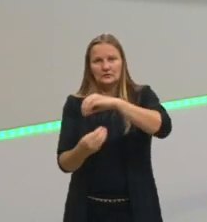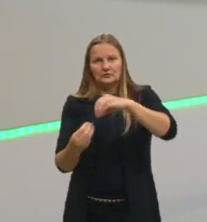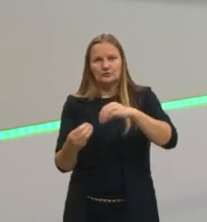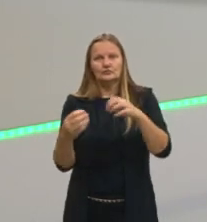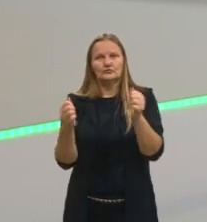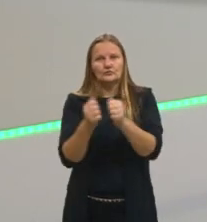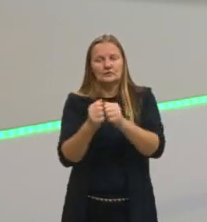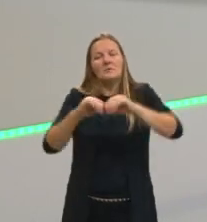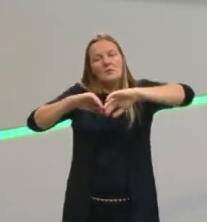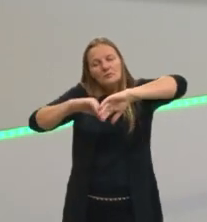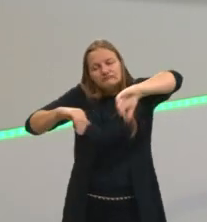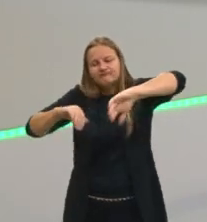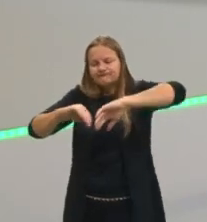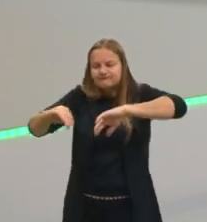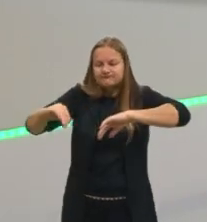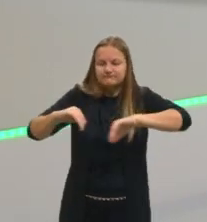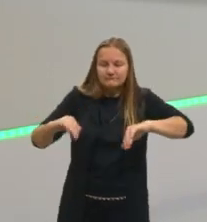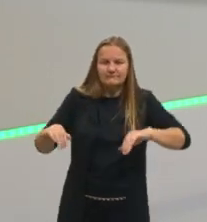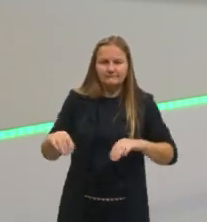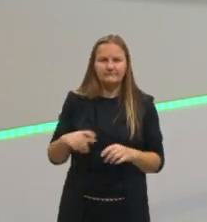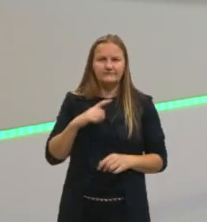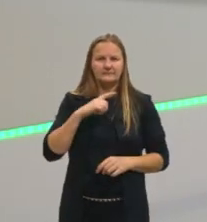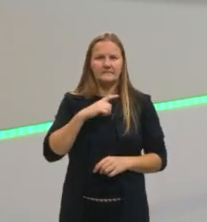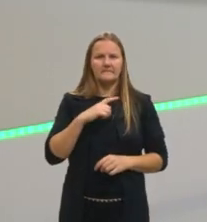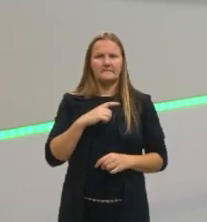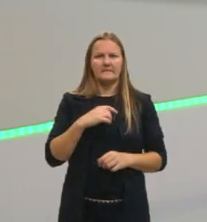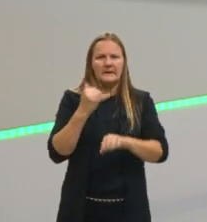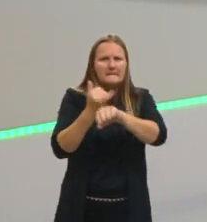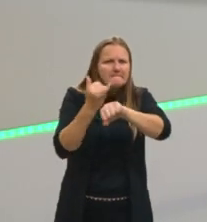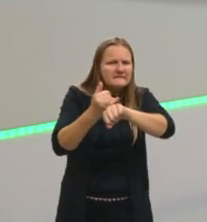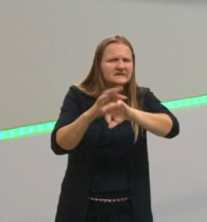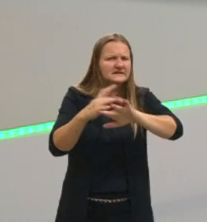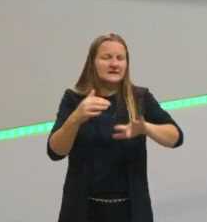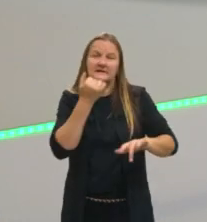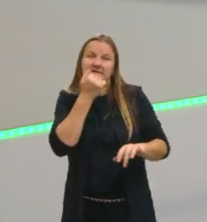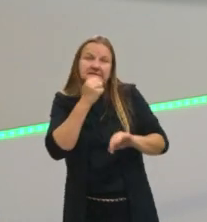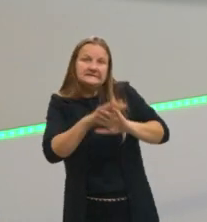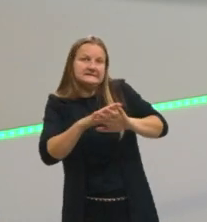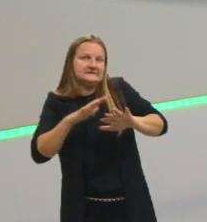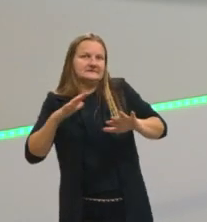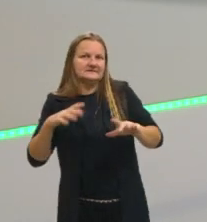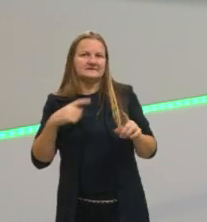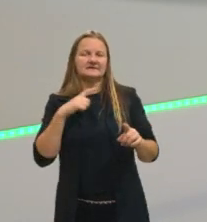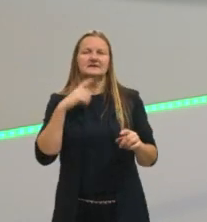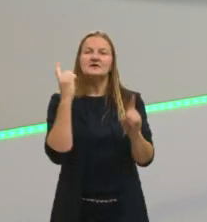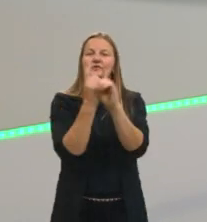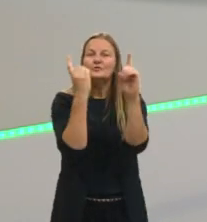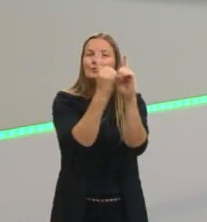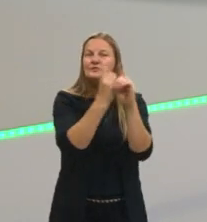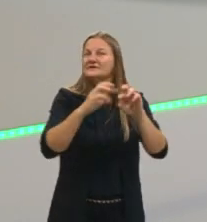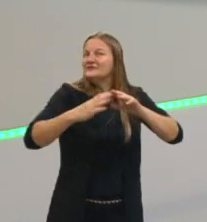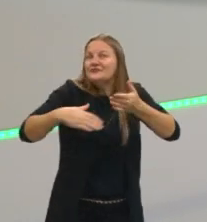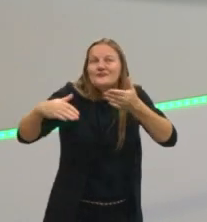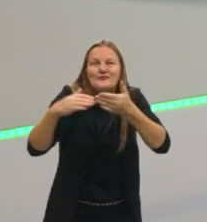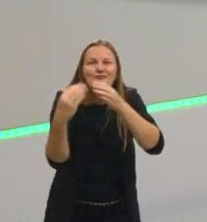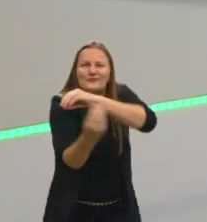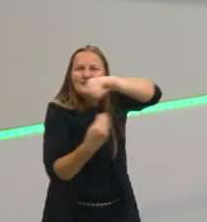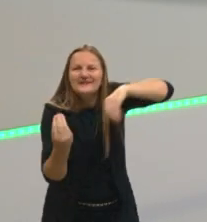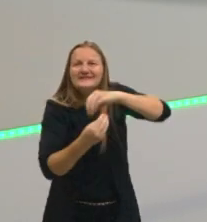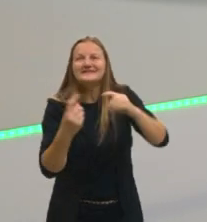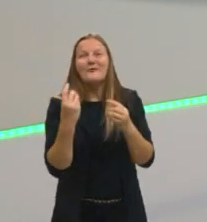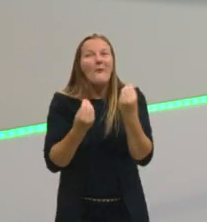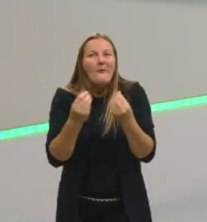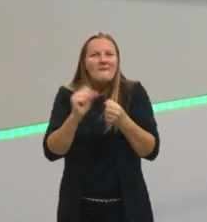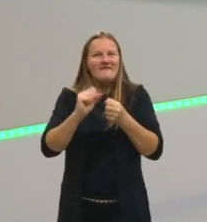isso tudo misturado, assim como eu falei do garimpo, né? Dos metais, das joias preciosas. A gente encontra tudo misturado e, de algum